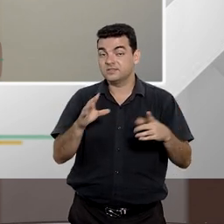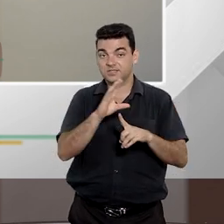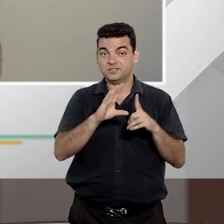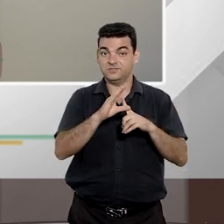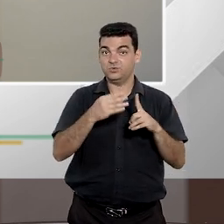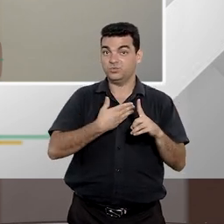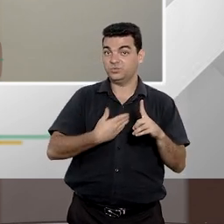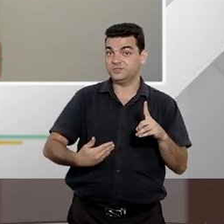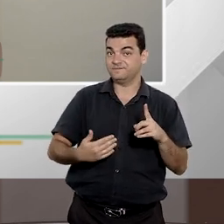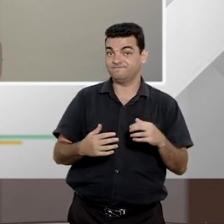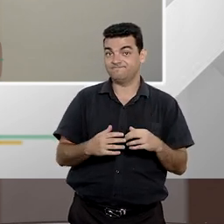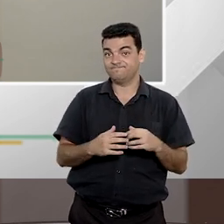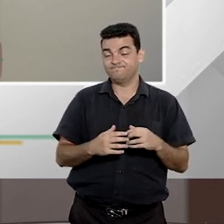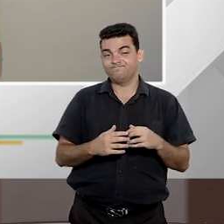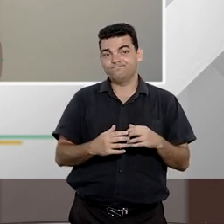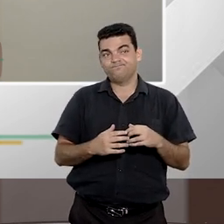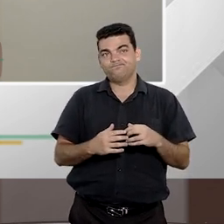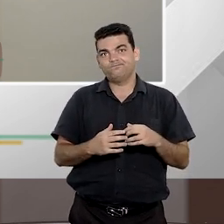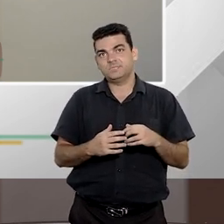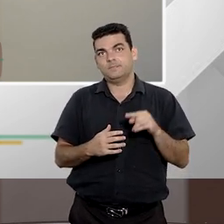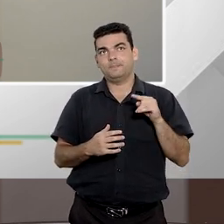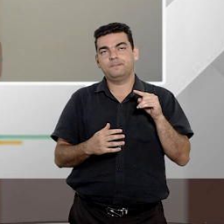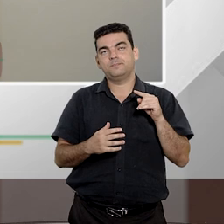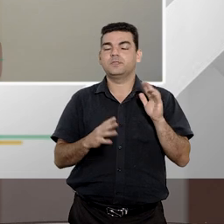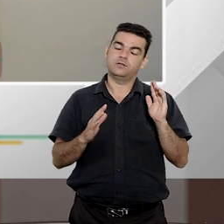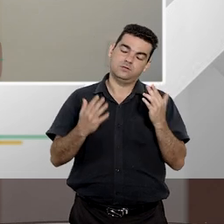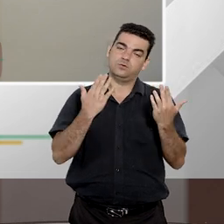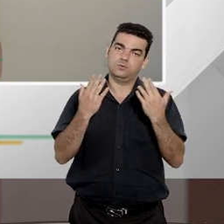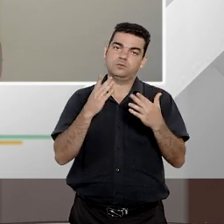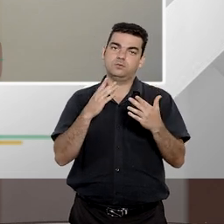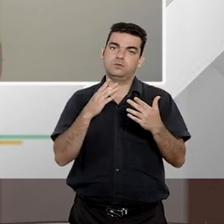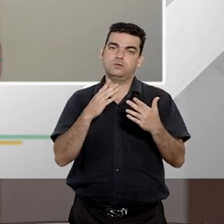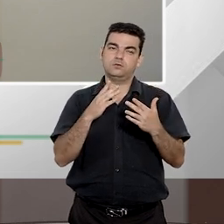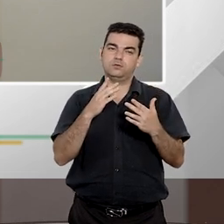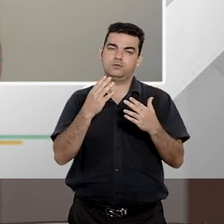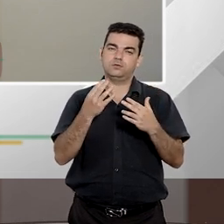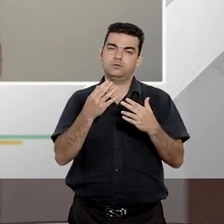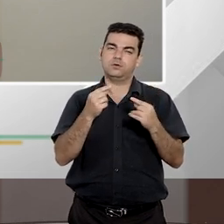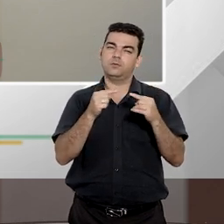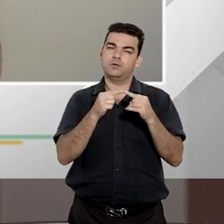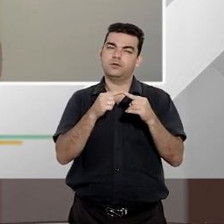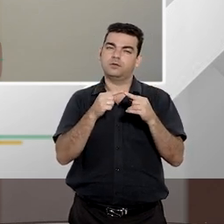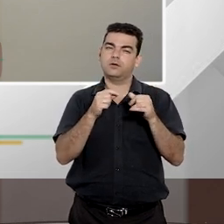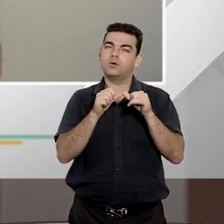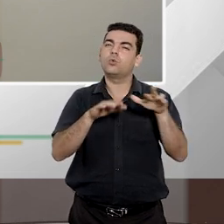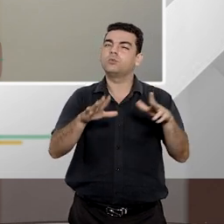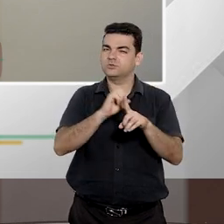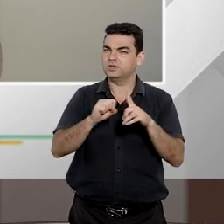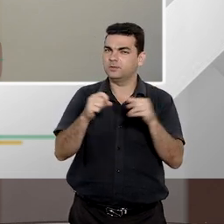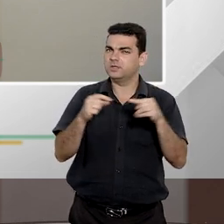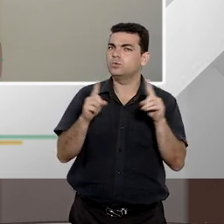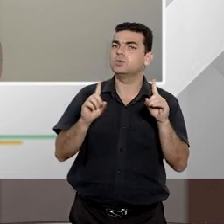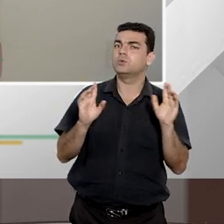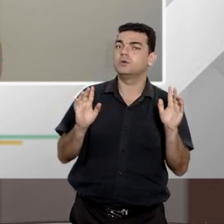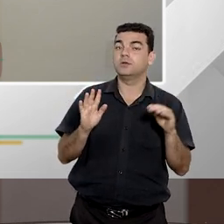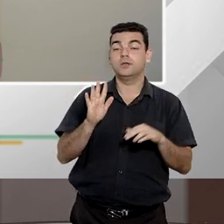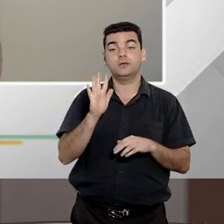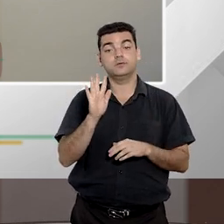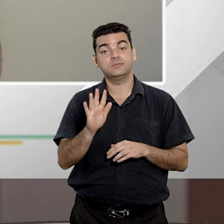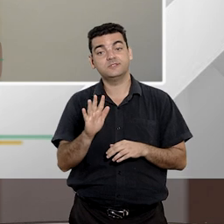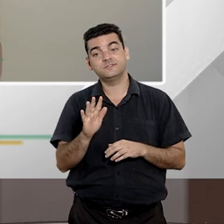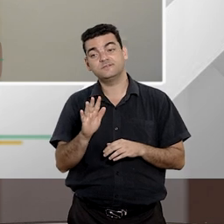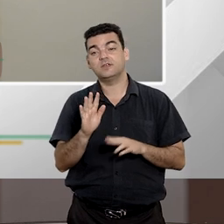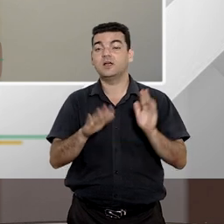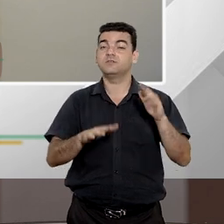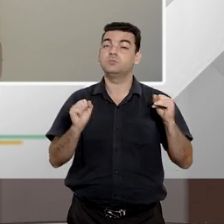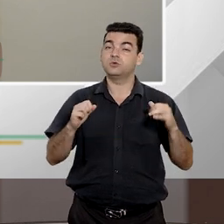civil pública em relação subjetiva na parte subjetiva que ela acaba tendo um efeito e isso pode se